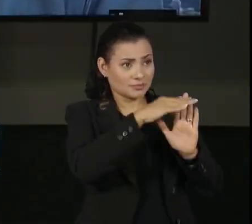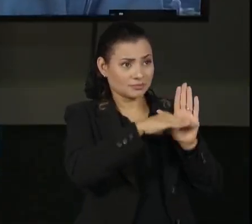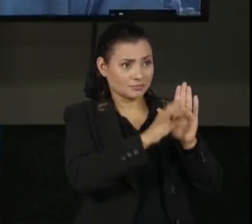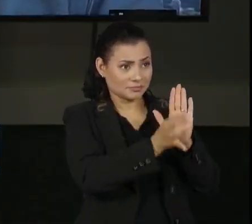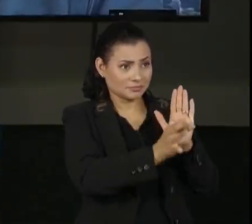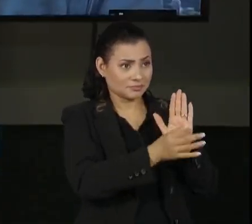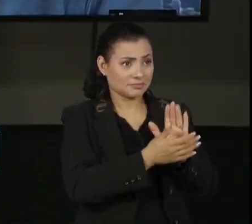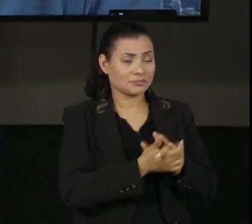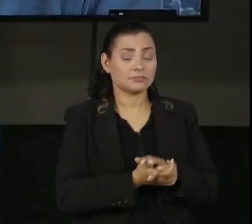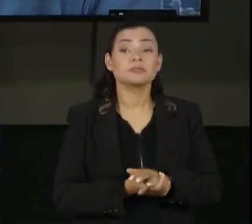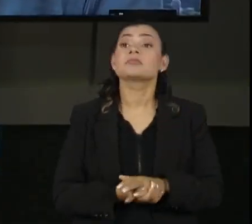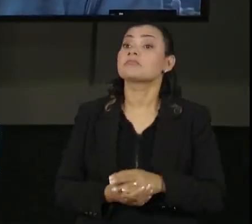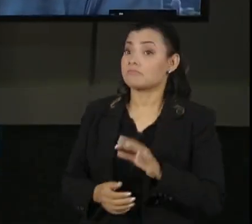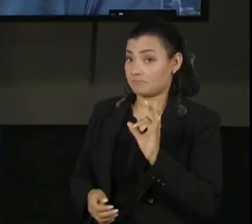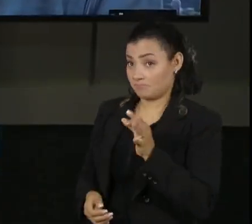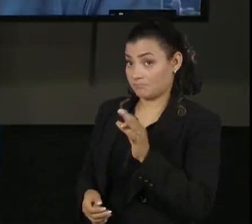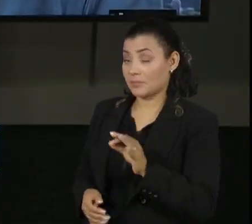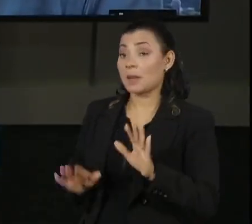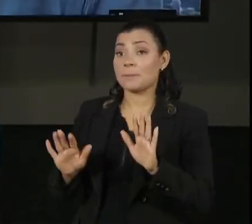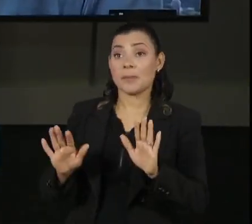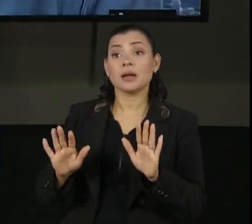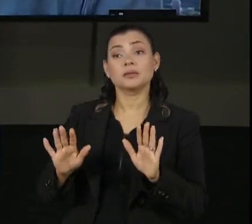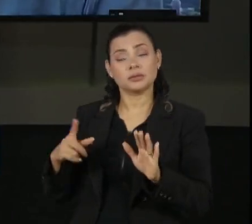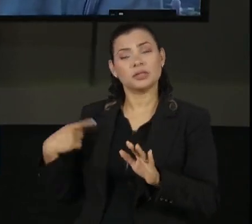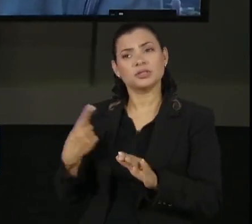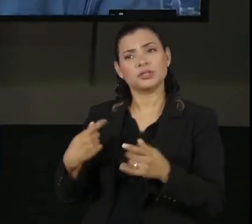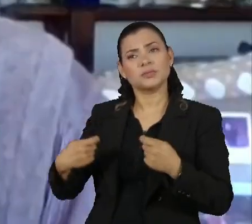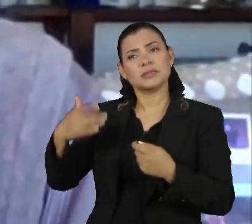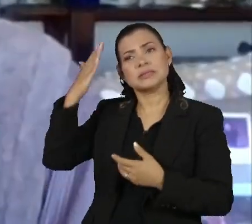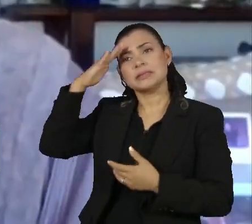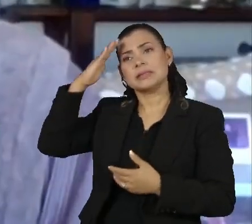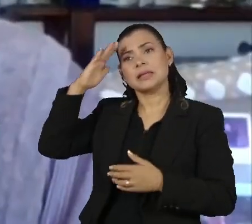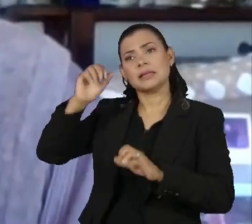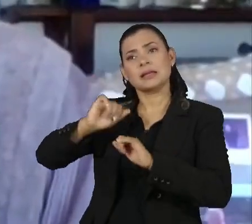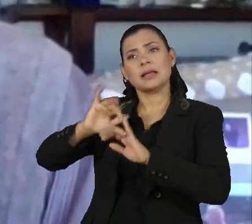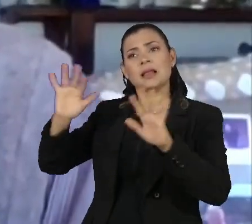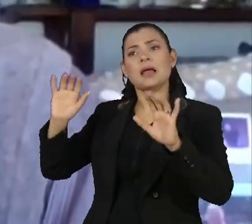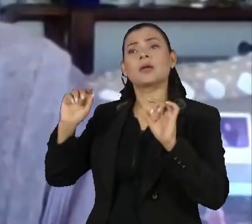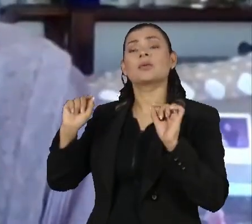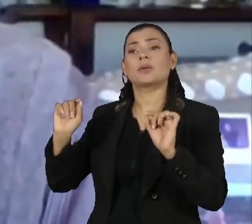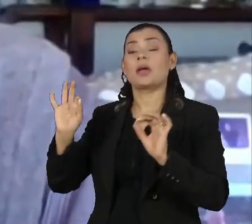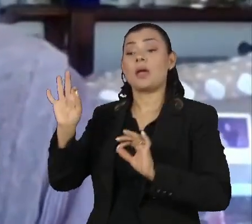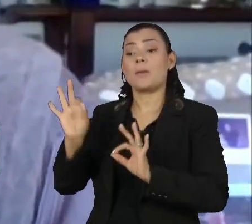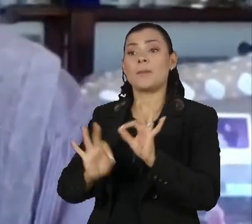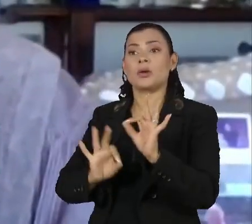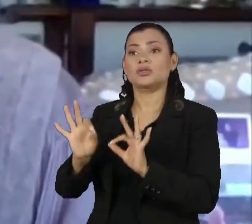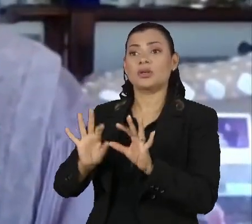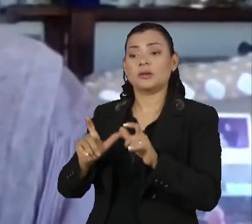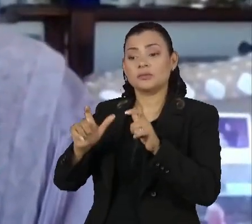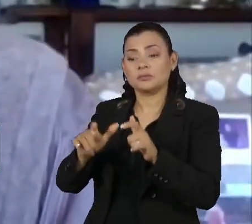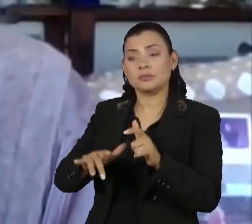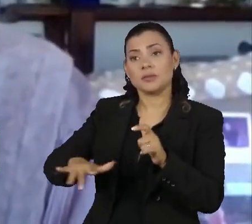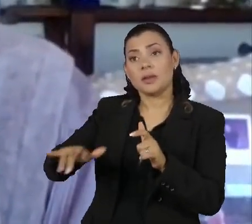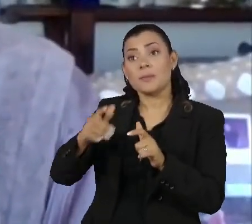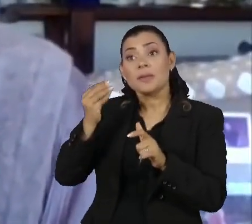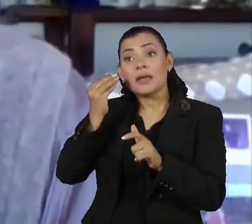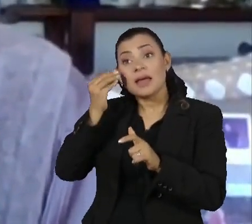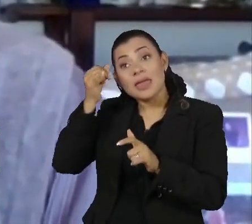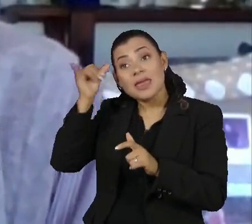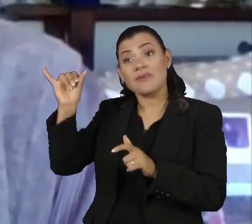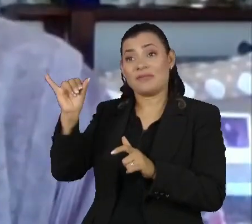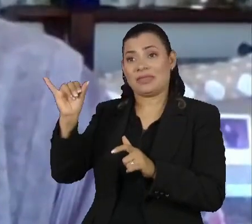É, nesse sentido, a gente tem que realmente entender que foi um plano localizado para combater uma